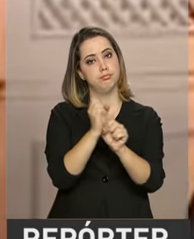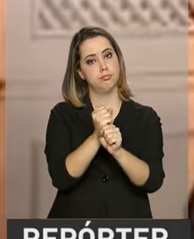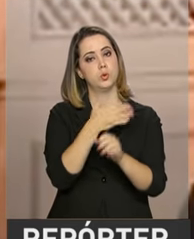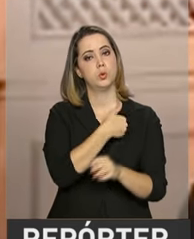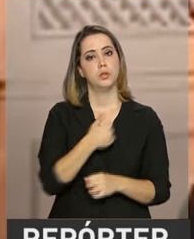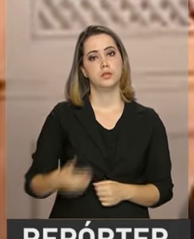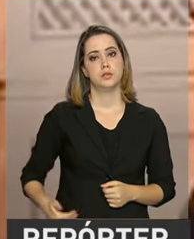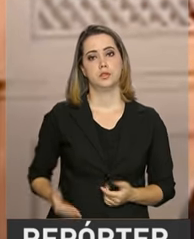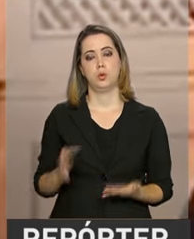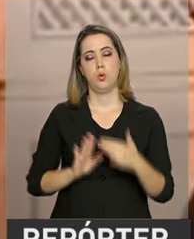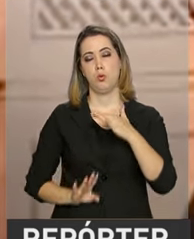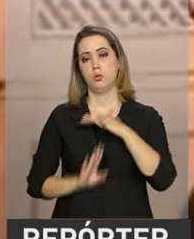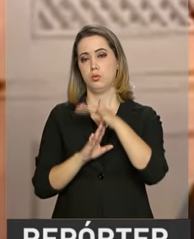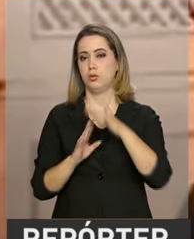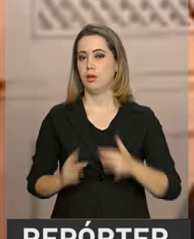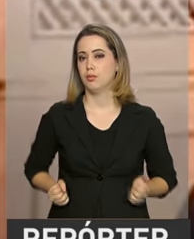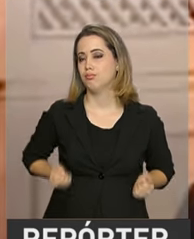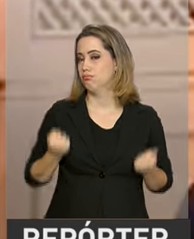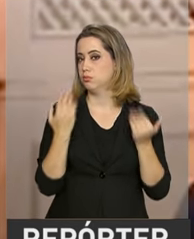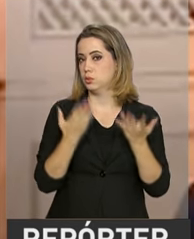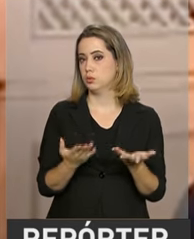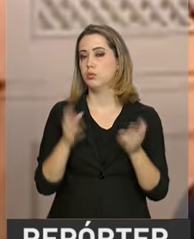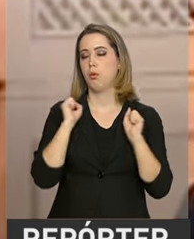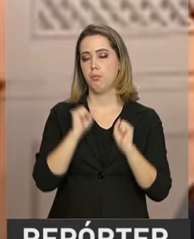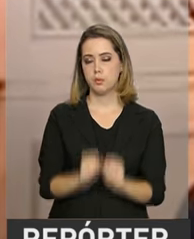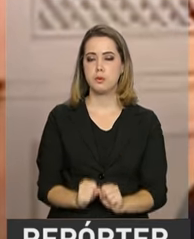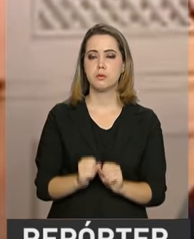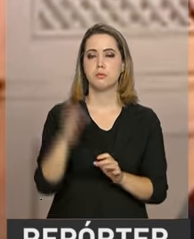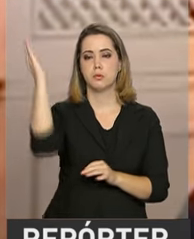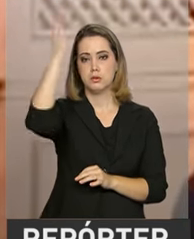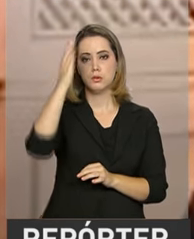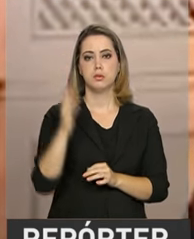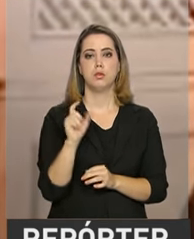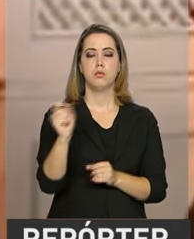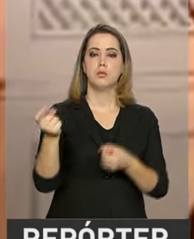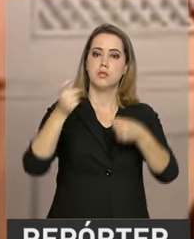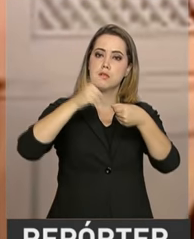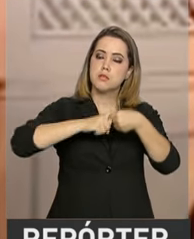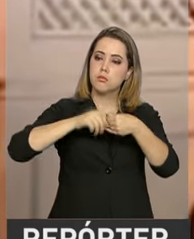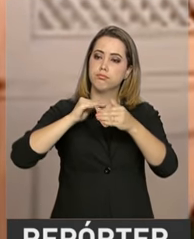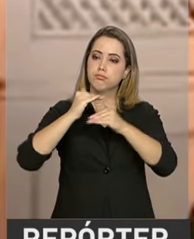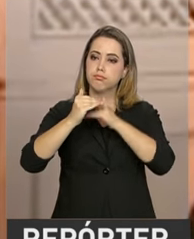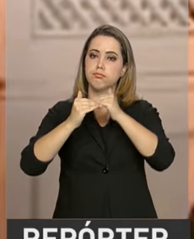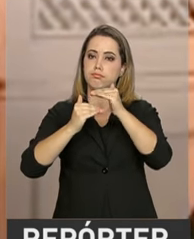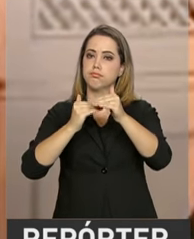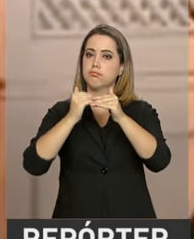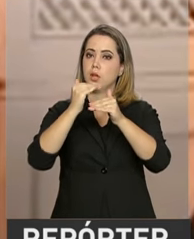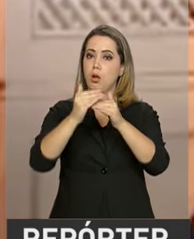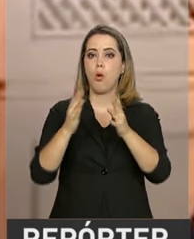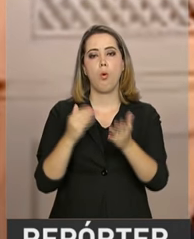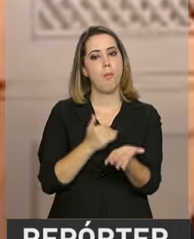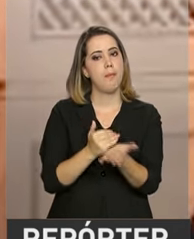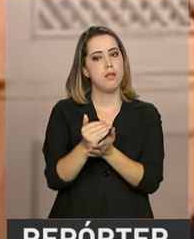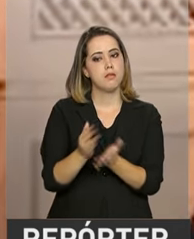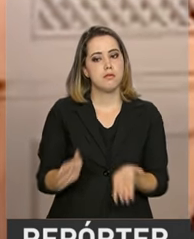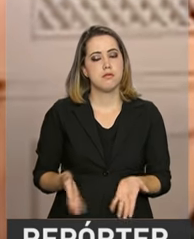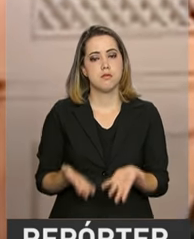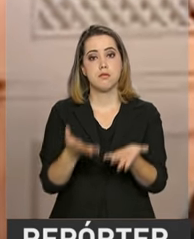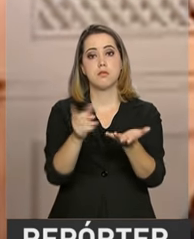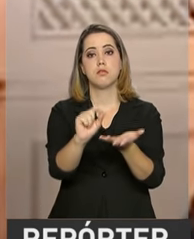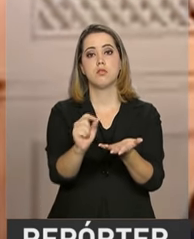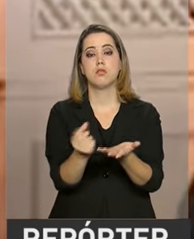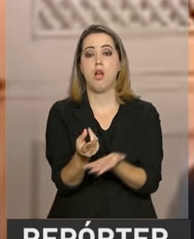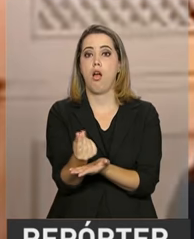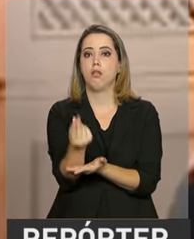O teto de gastos agora vai permitir ao Brasil voltar gradualmente a produzir superávites primários,